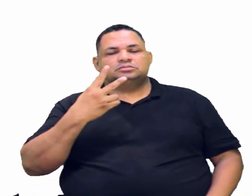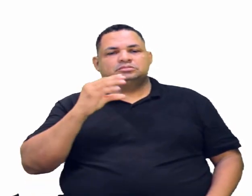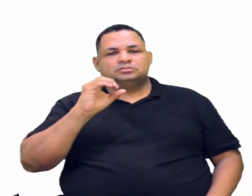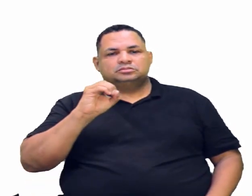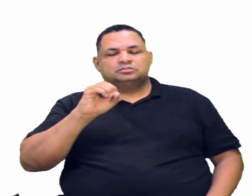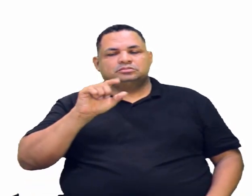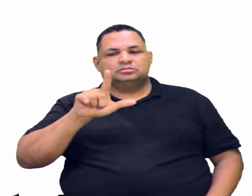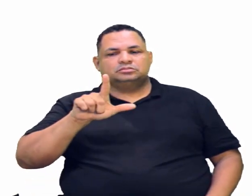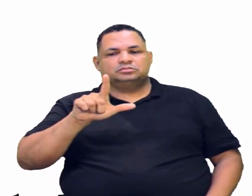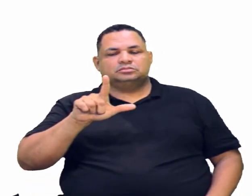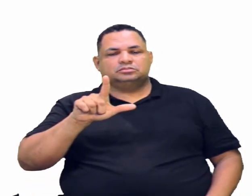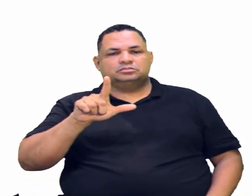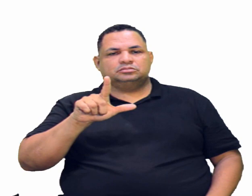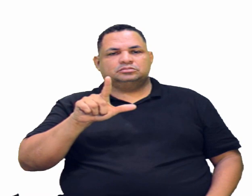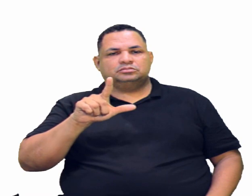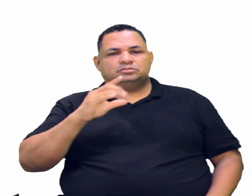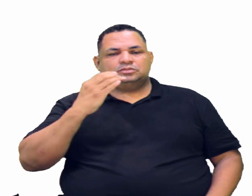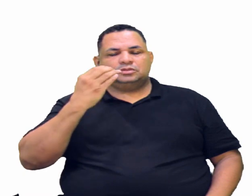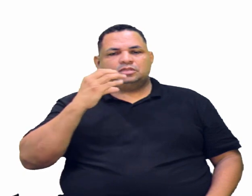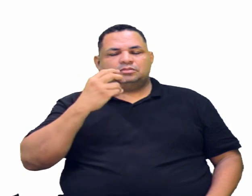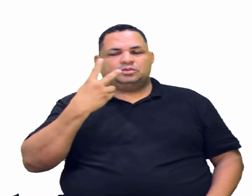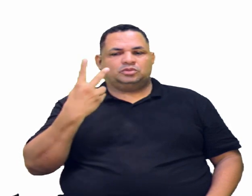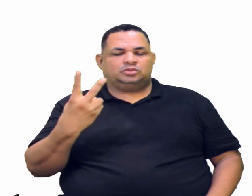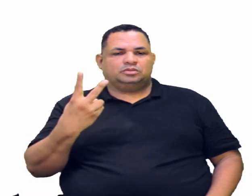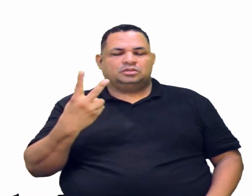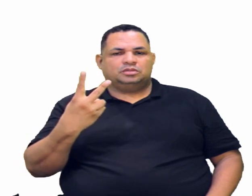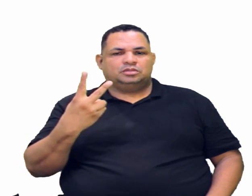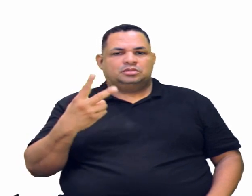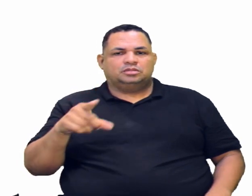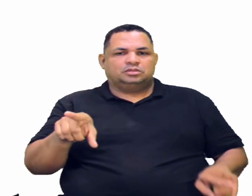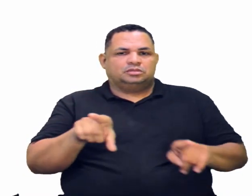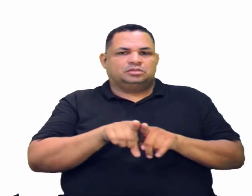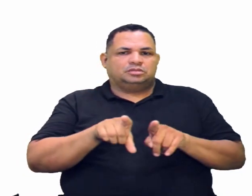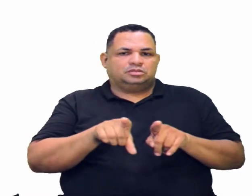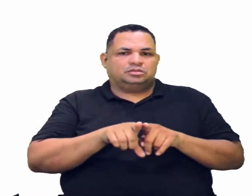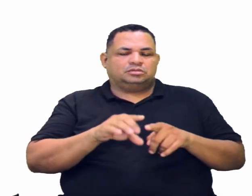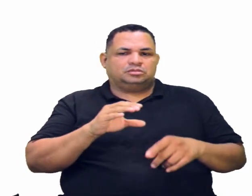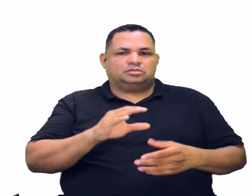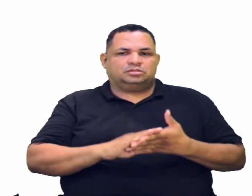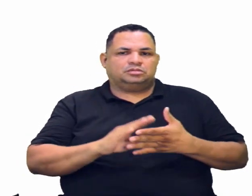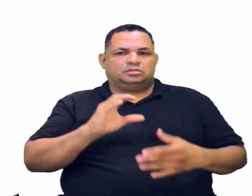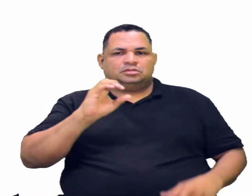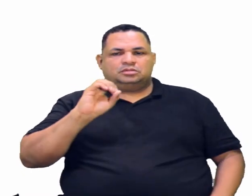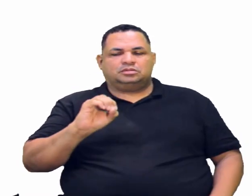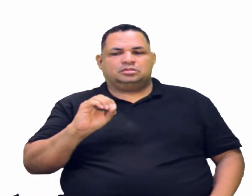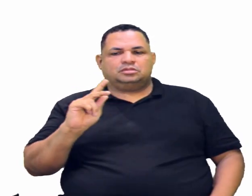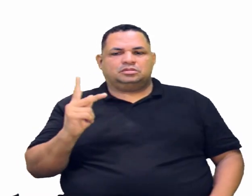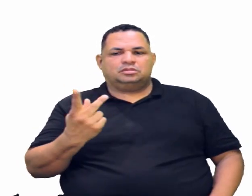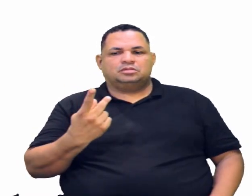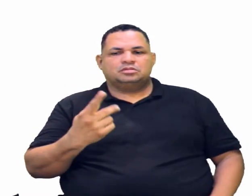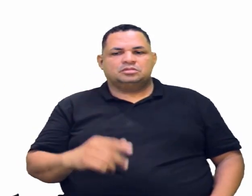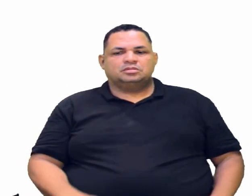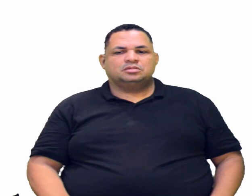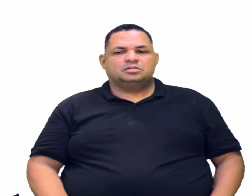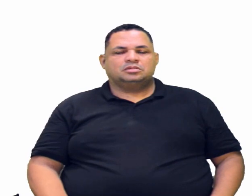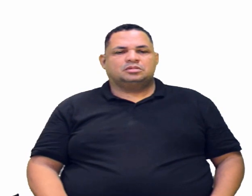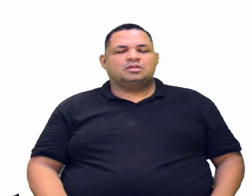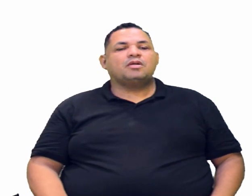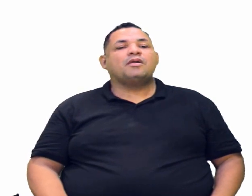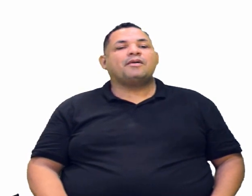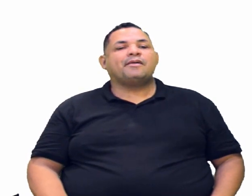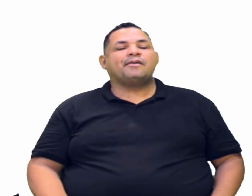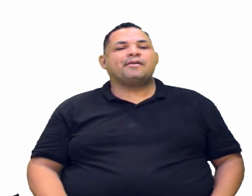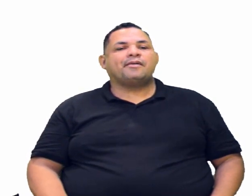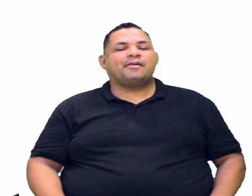-ol, significa que no carbono 2 está a nossa hidroxila e é lá que a carbonila vai ser formada.